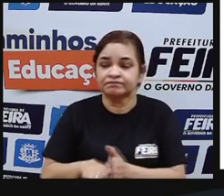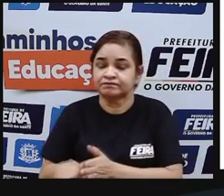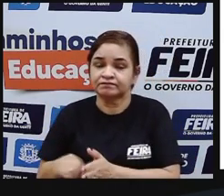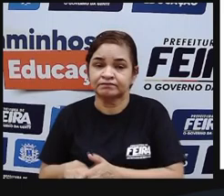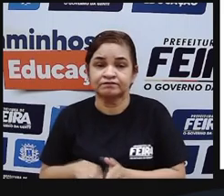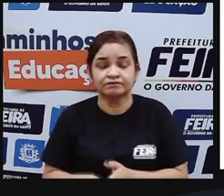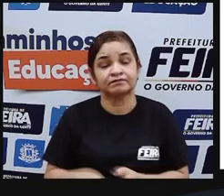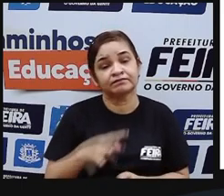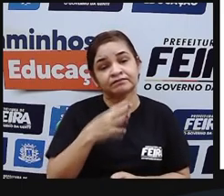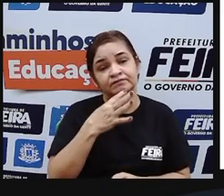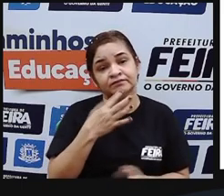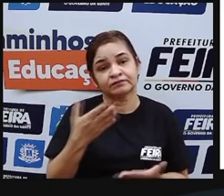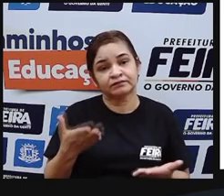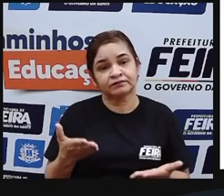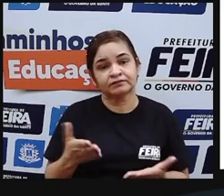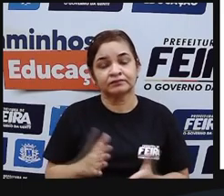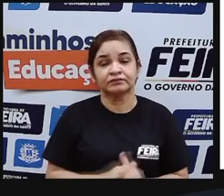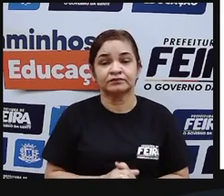conhece da história.